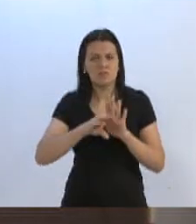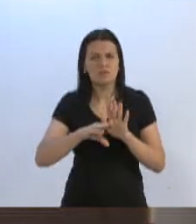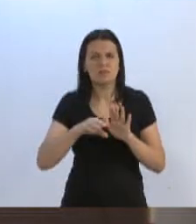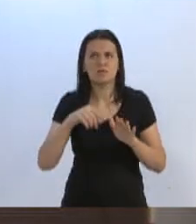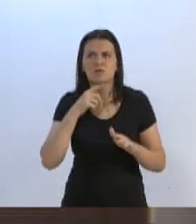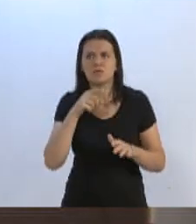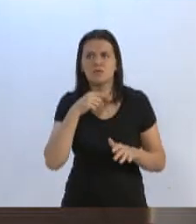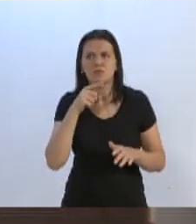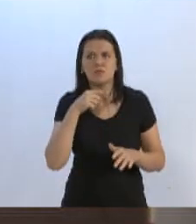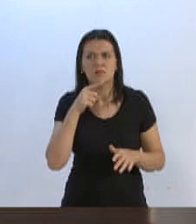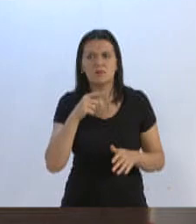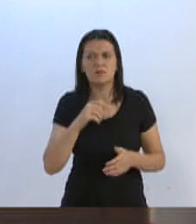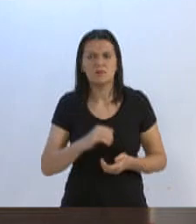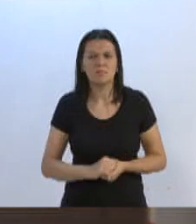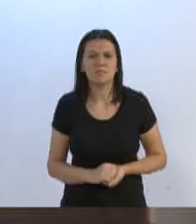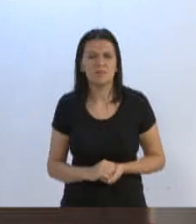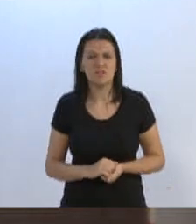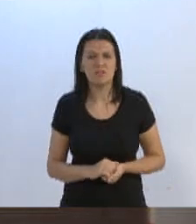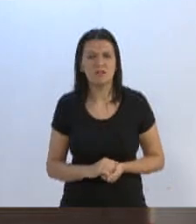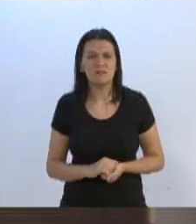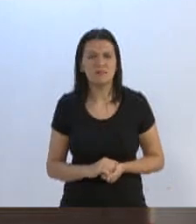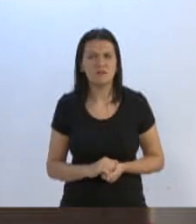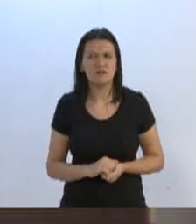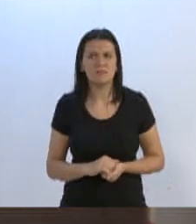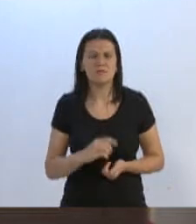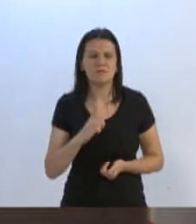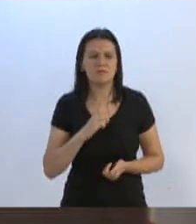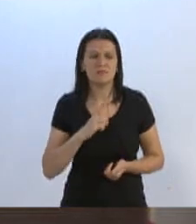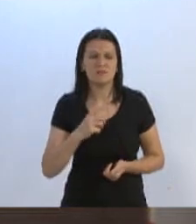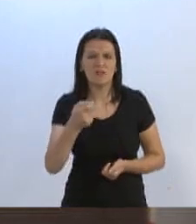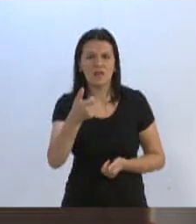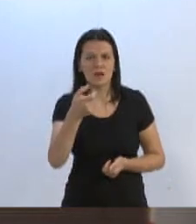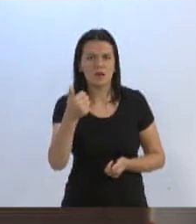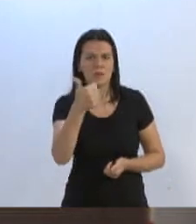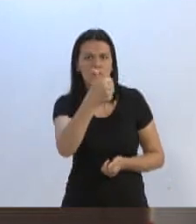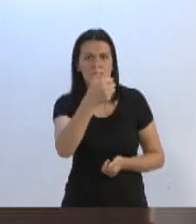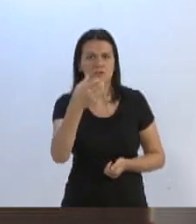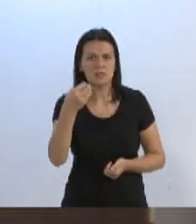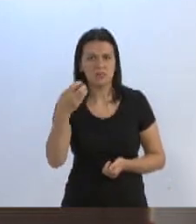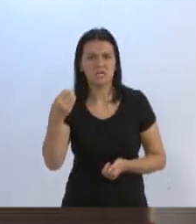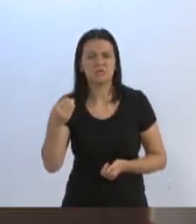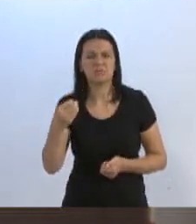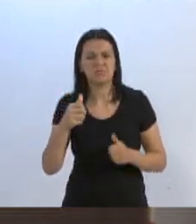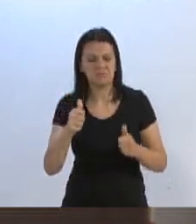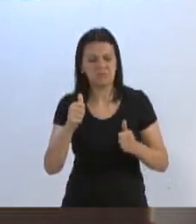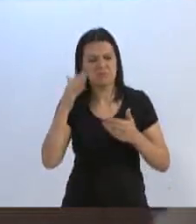Exª, pelo que saiu na imprensa, tinha quase 100. Isso aqui é um vereador poderoso, com força. Obrigado, Sr. Presidente.